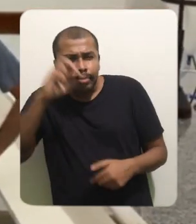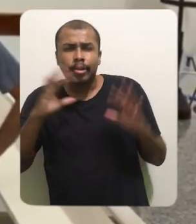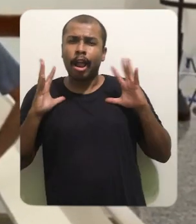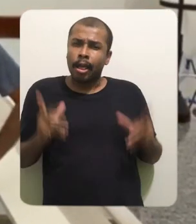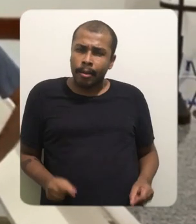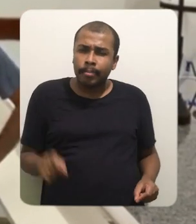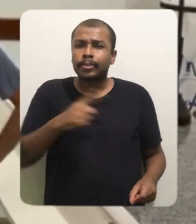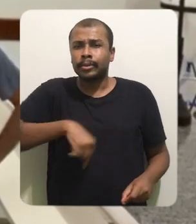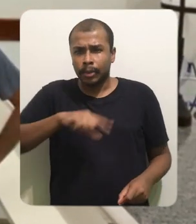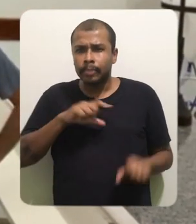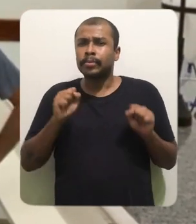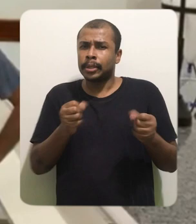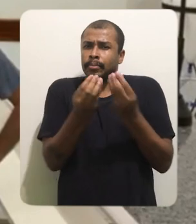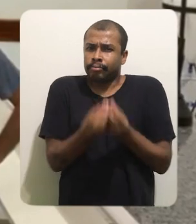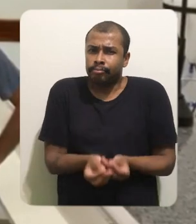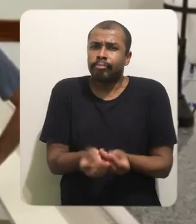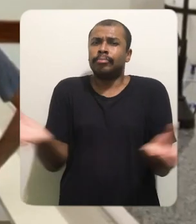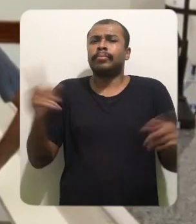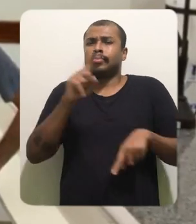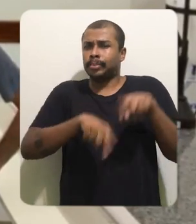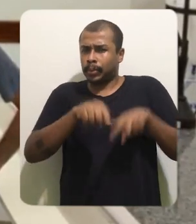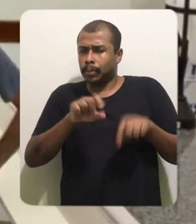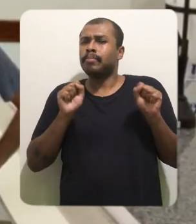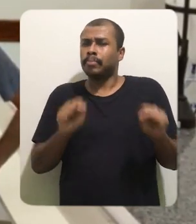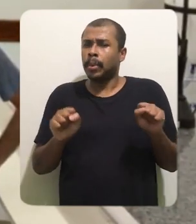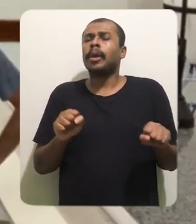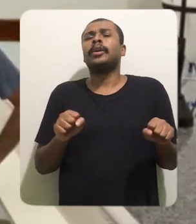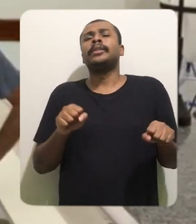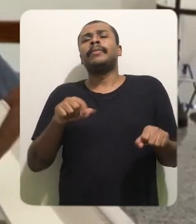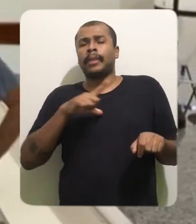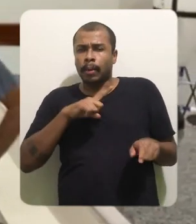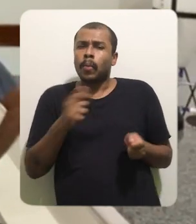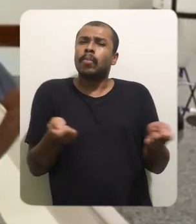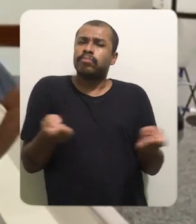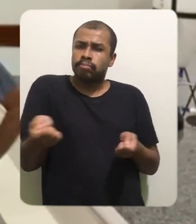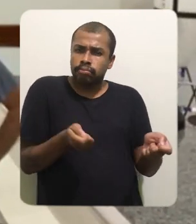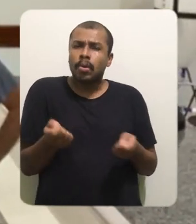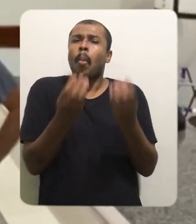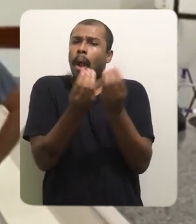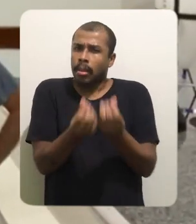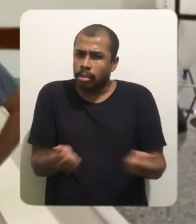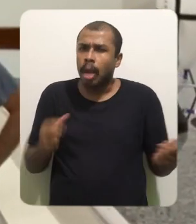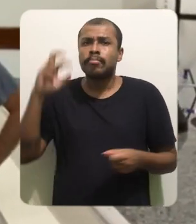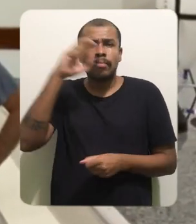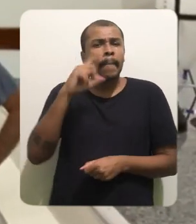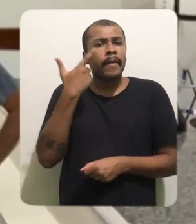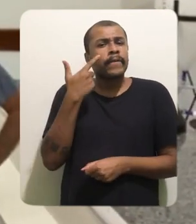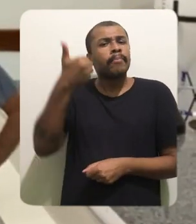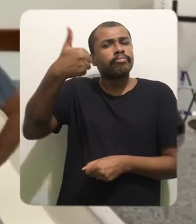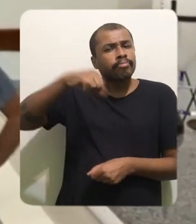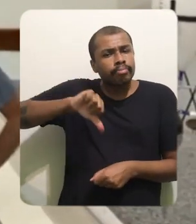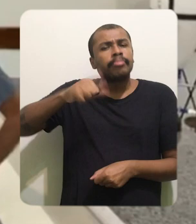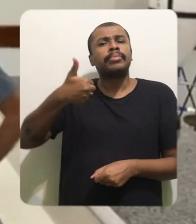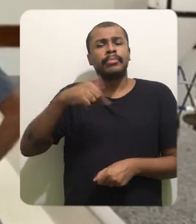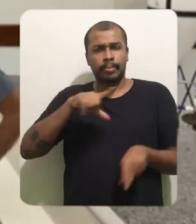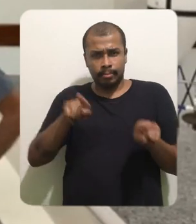Sanitária, então nós estamos aptos a fazer e distribuir o produto. Nós fizemos todos os controles de qualidade.